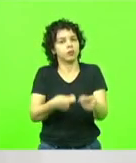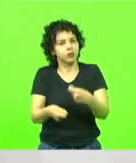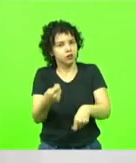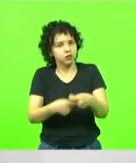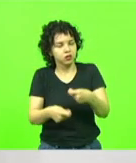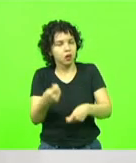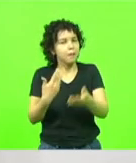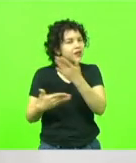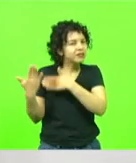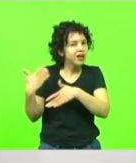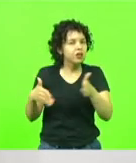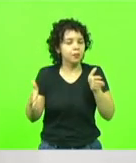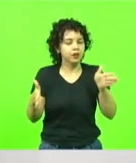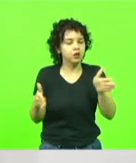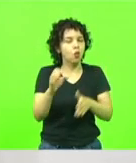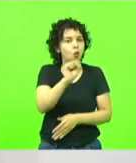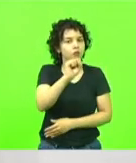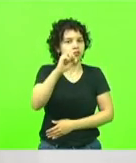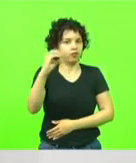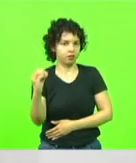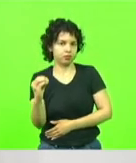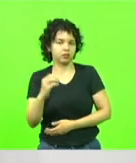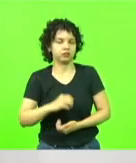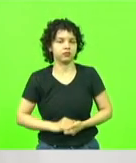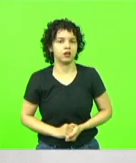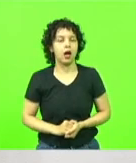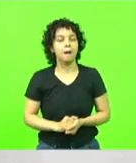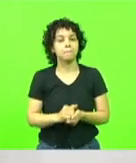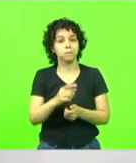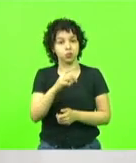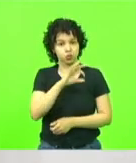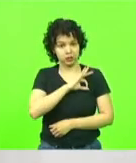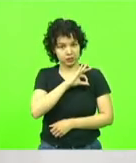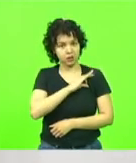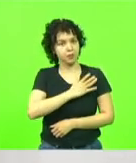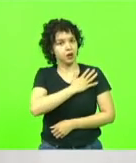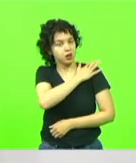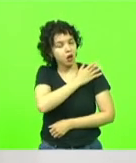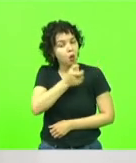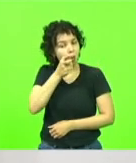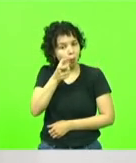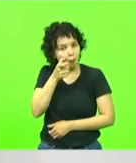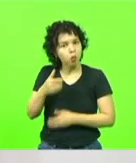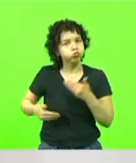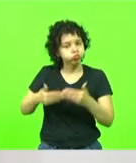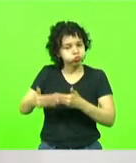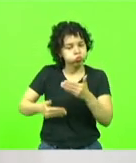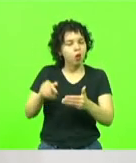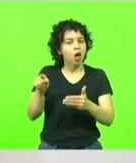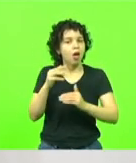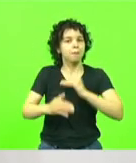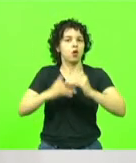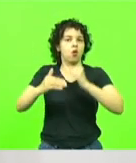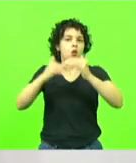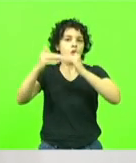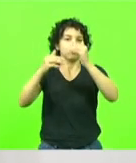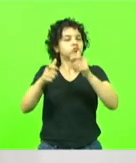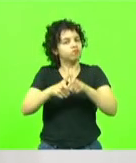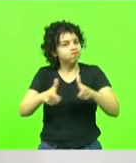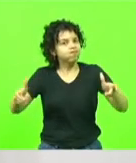década de 80. A Polícia Militar acompanhou esse desenvolvimento e daí para frente avançou enormemente,